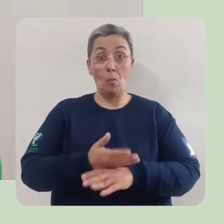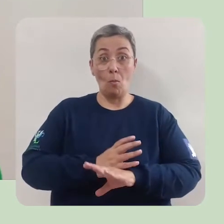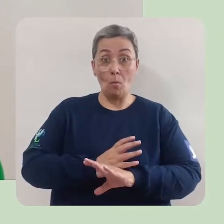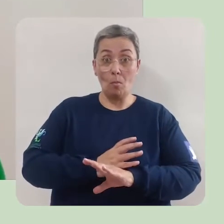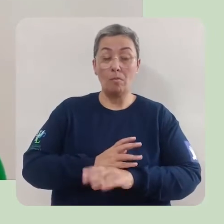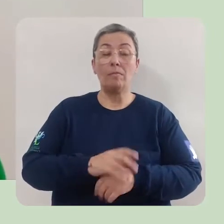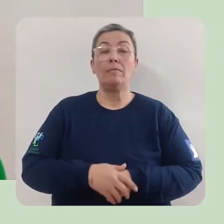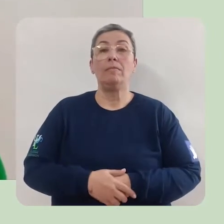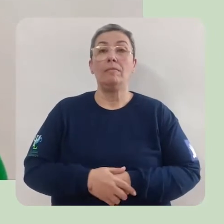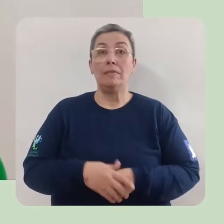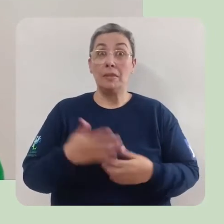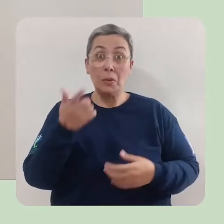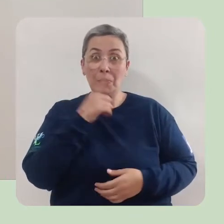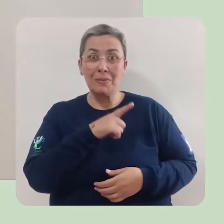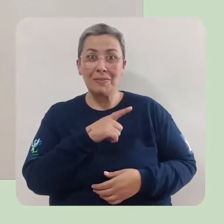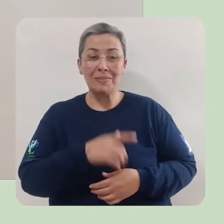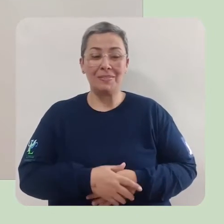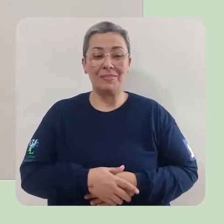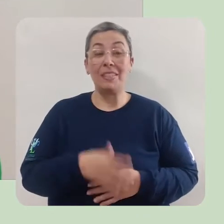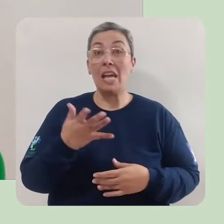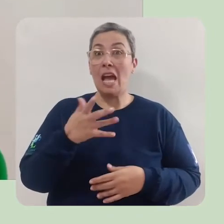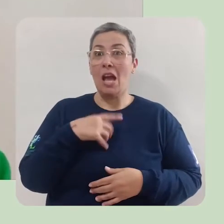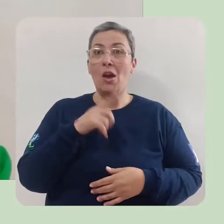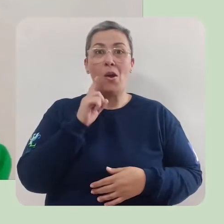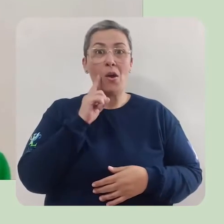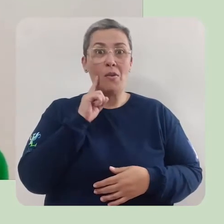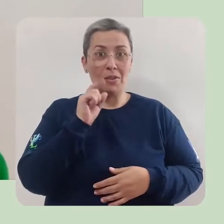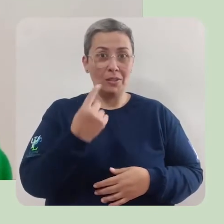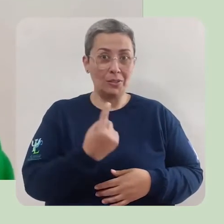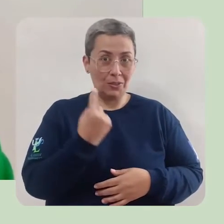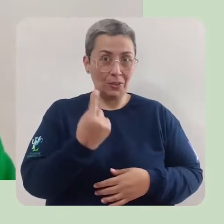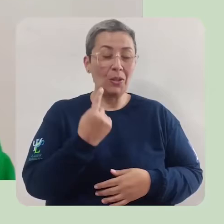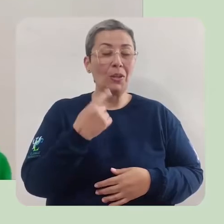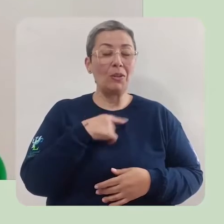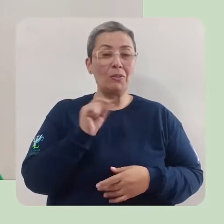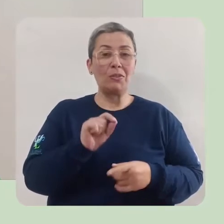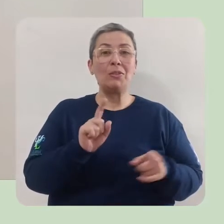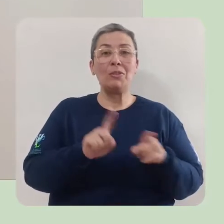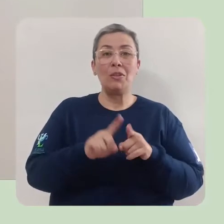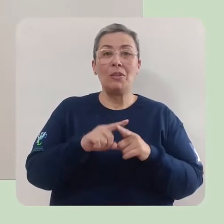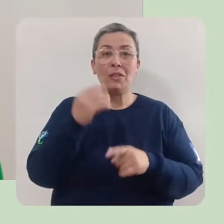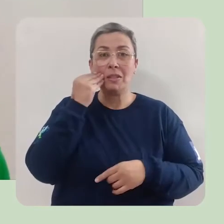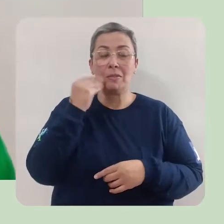Conseguiu? Agora você sozinho ou sozinha. Vamos lá.